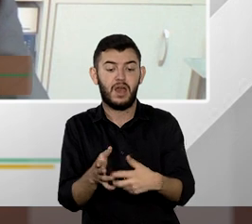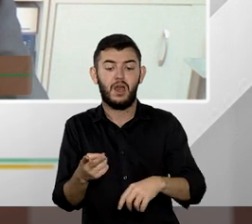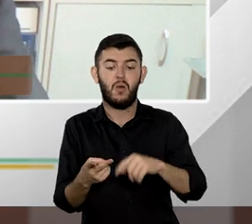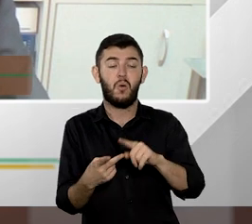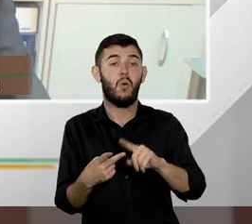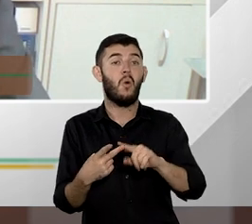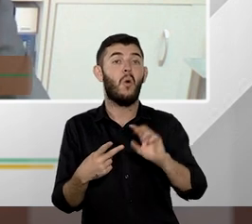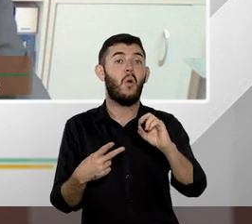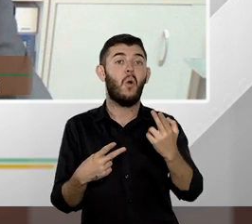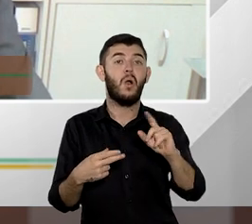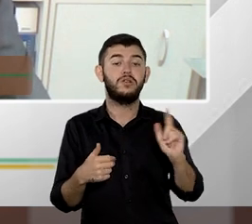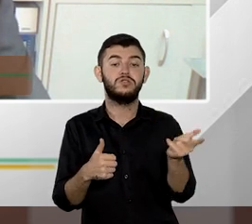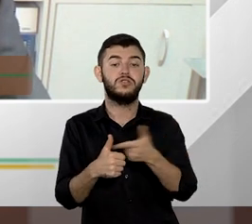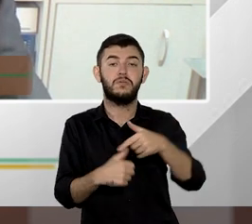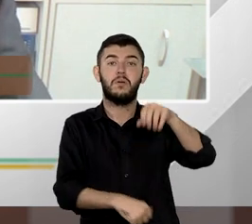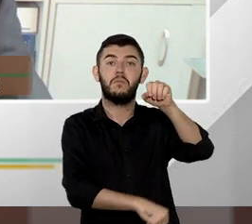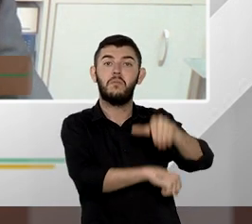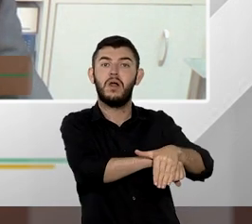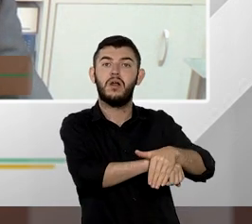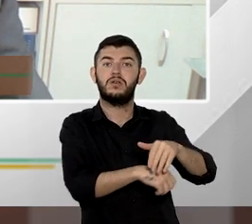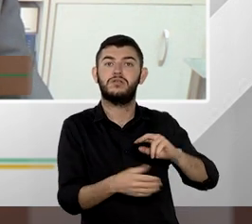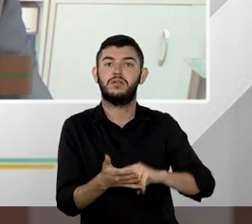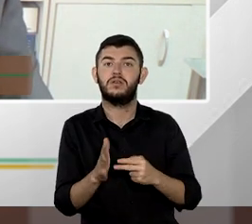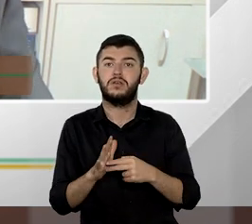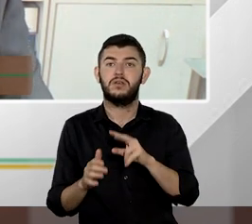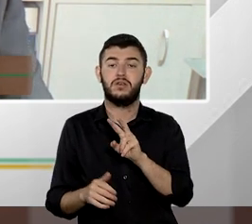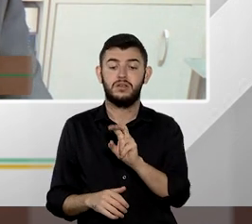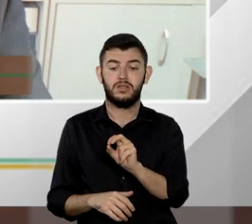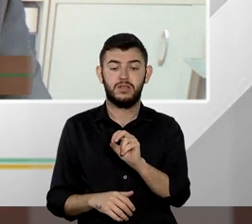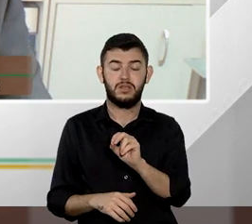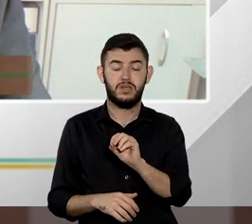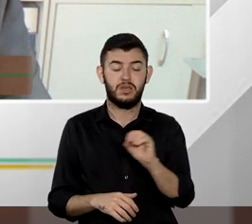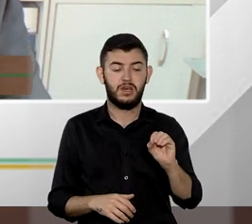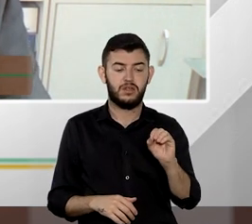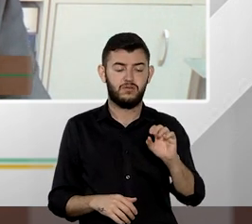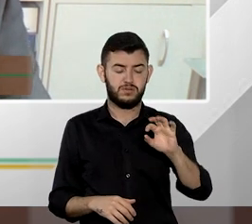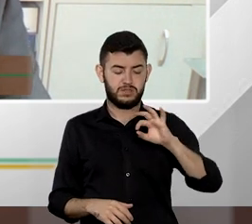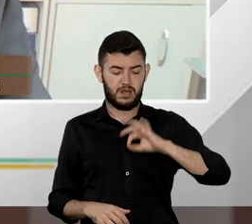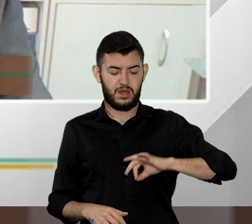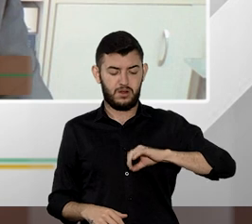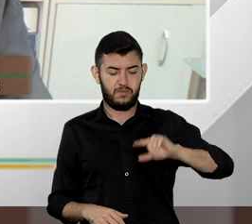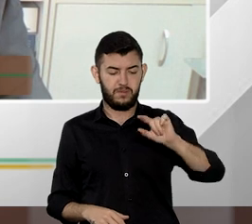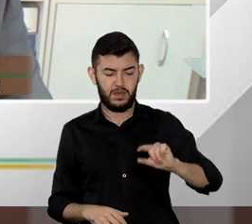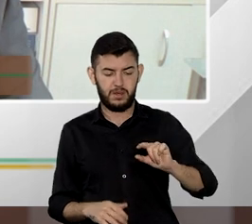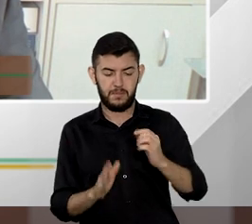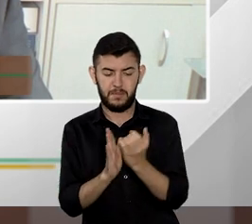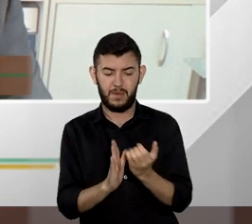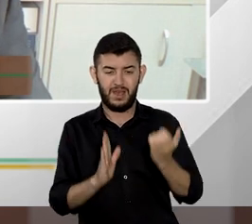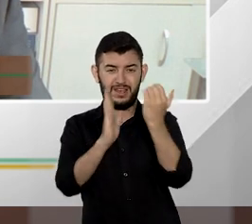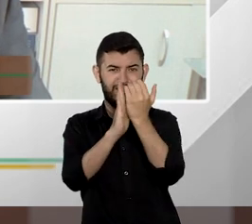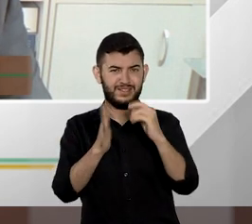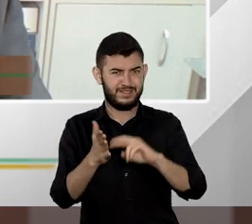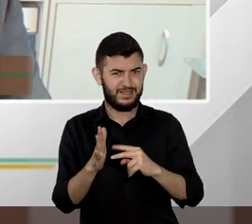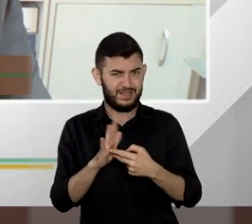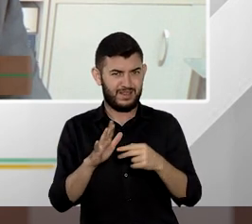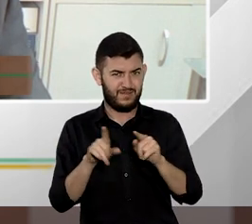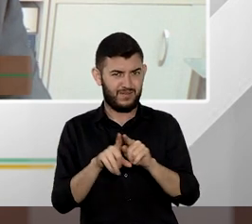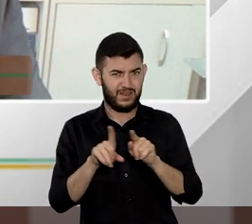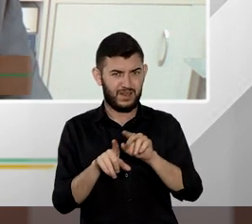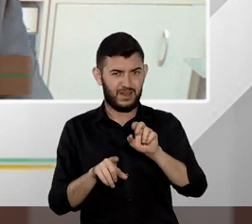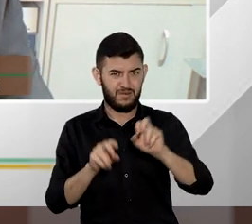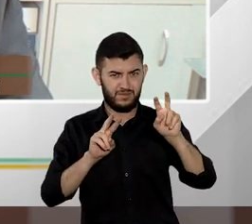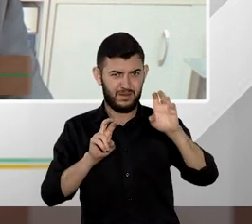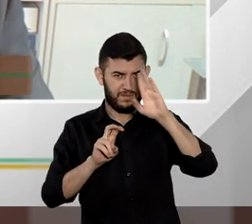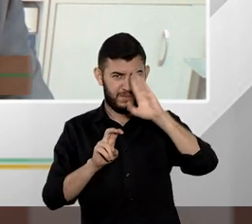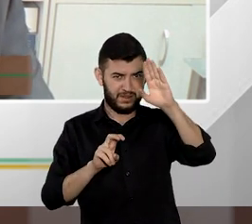500 salários mínimos não é uma garantia de que o mérito do seu recurso vai ser apreciado é uma garantia e isso